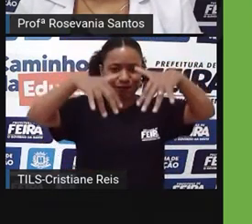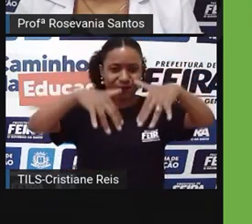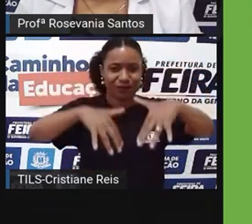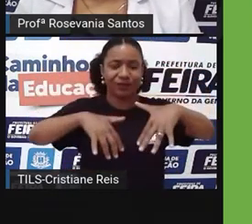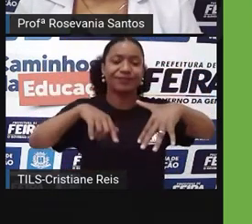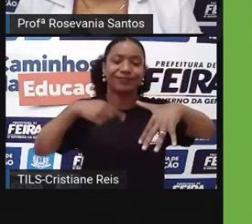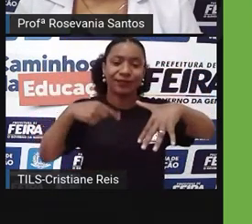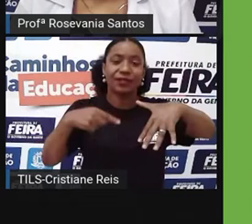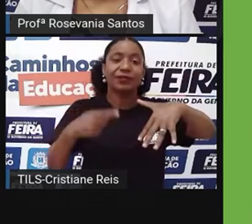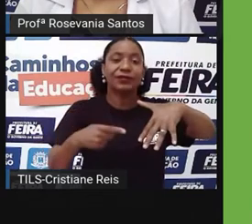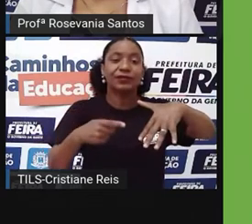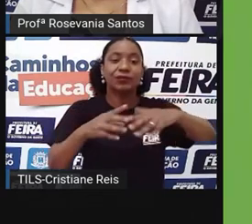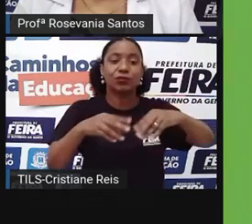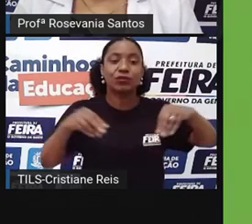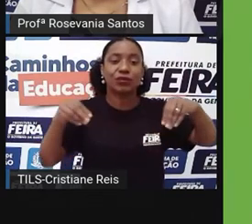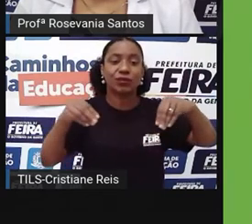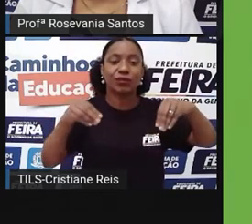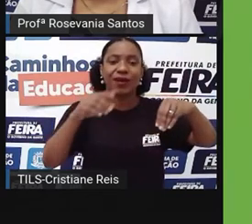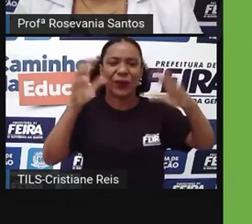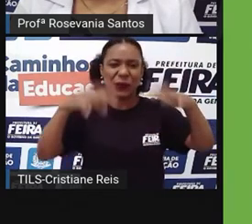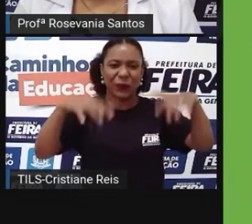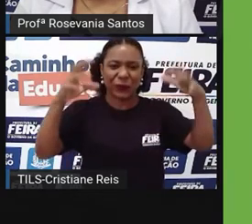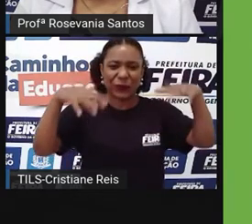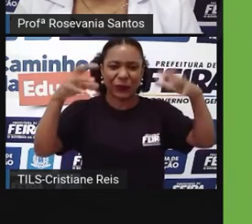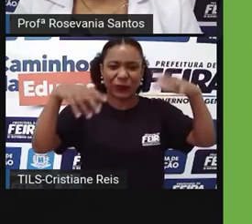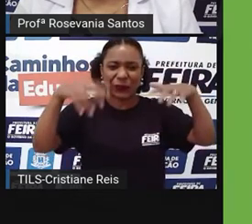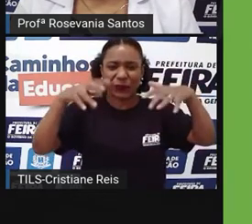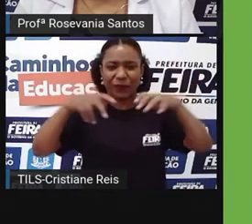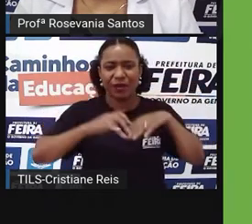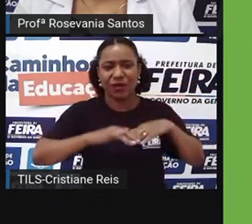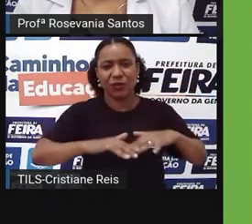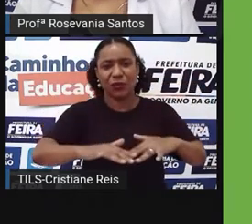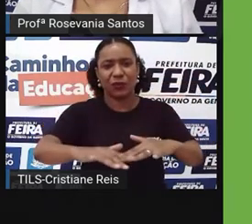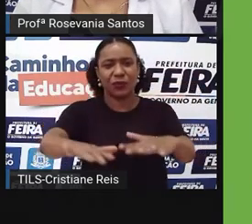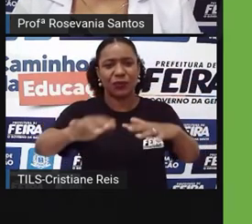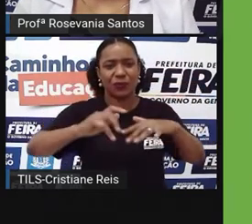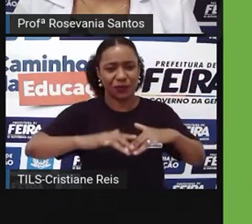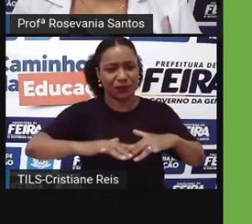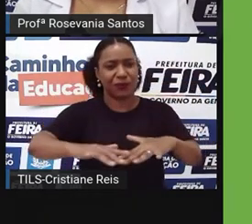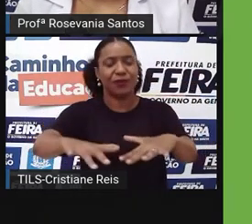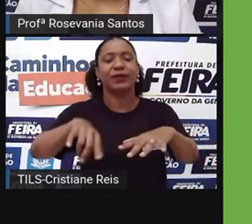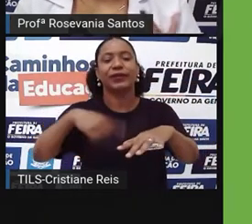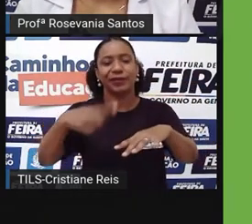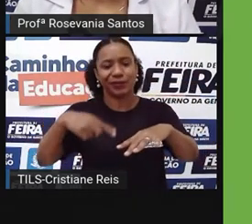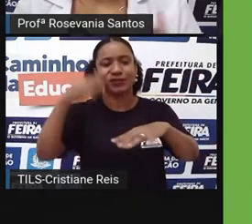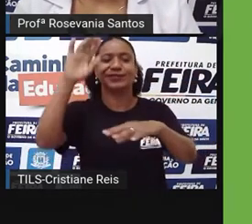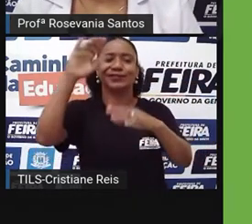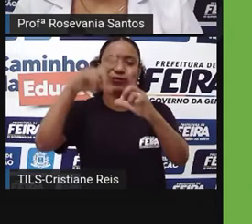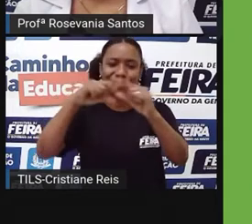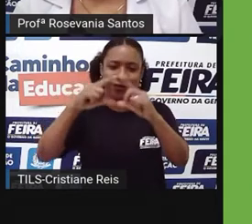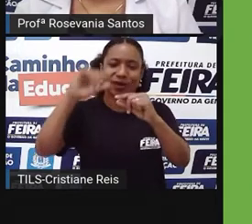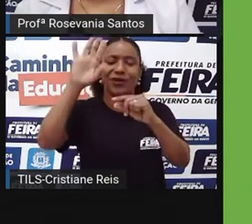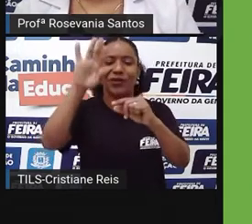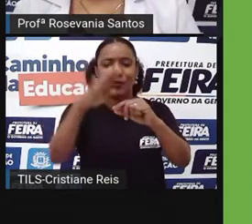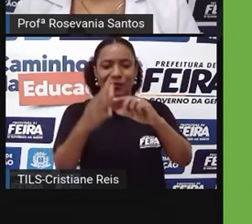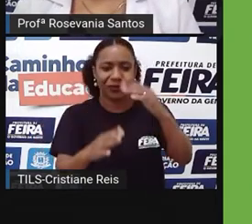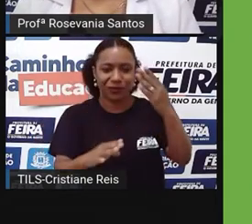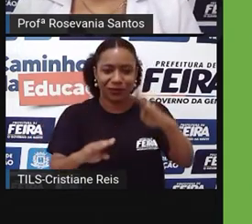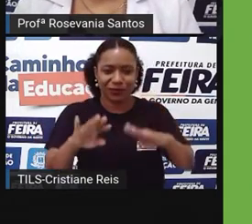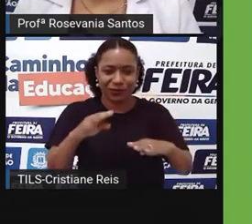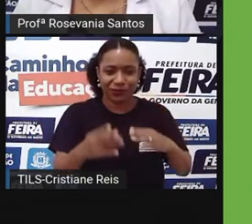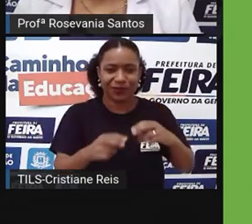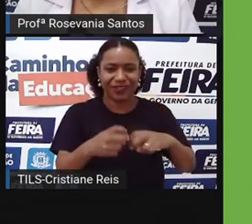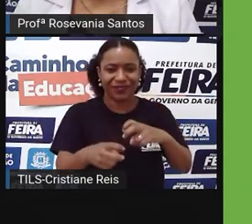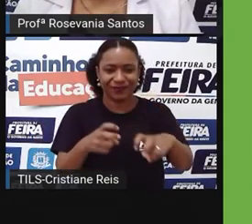sempre está caindo as folhas e tudo. Elas, de novo, voltam para esse solo, e aí o processo, né, de decomposição delas, tudo lá,